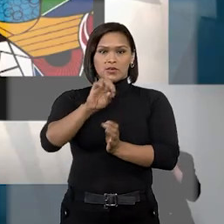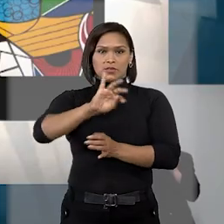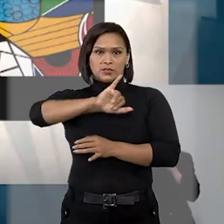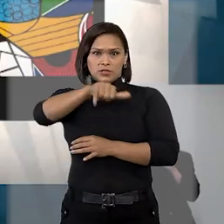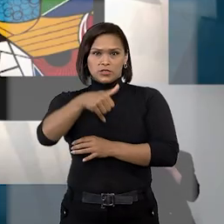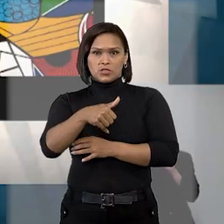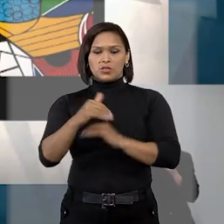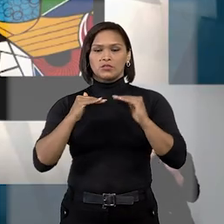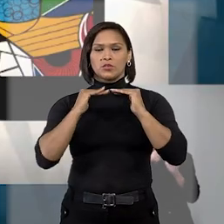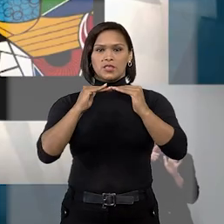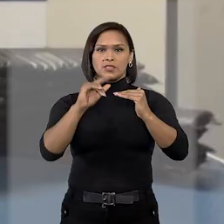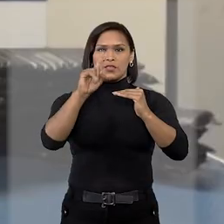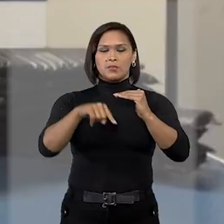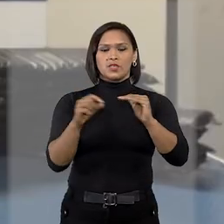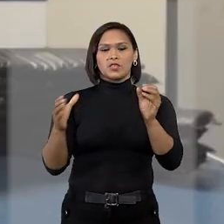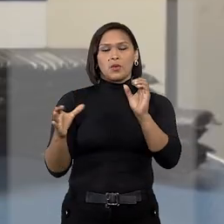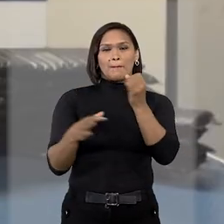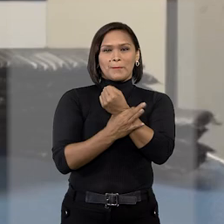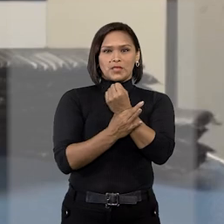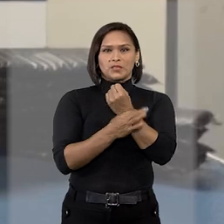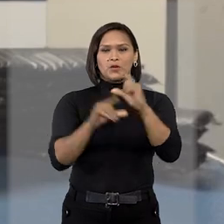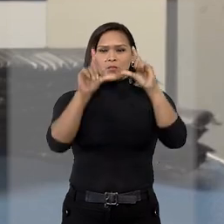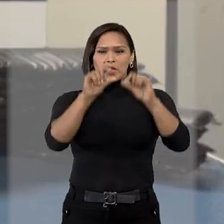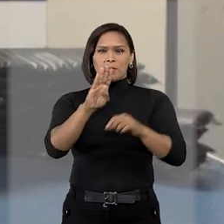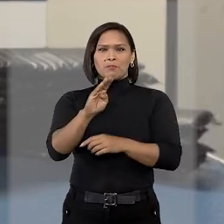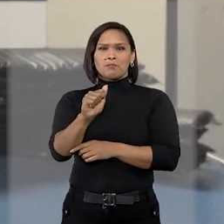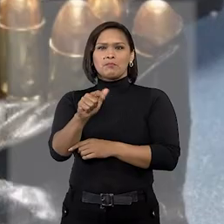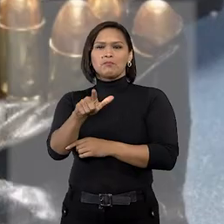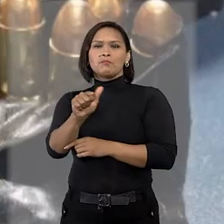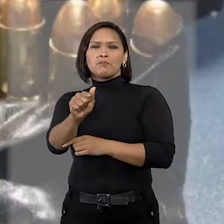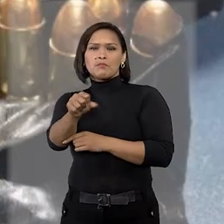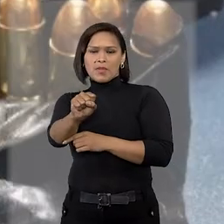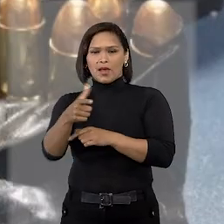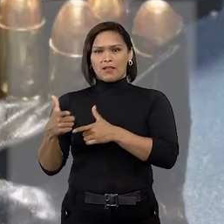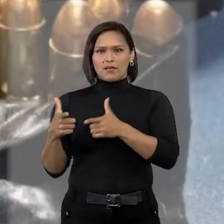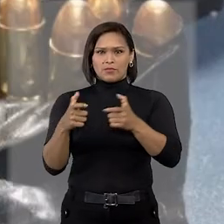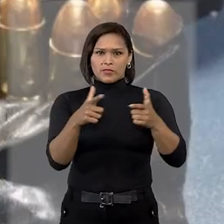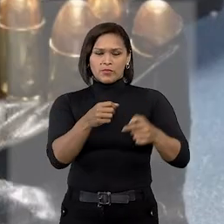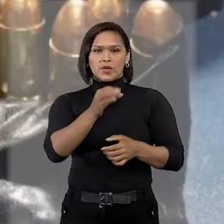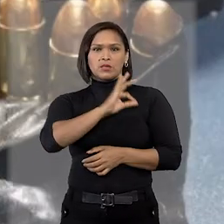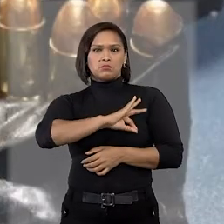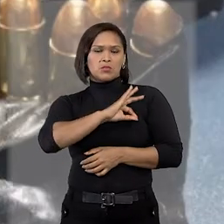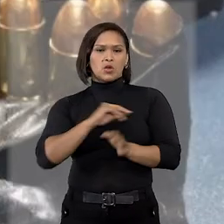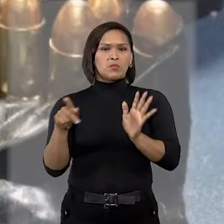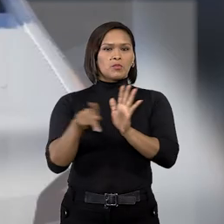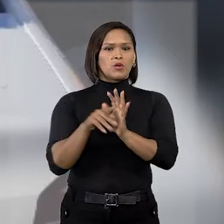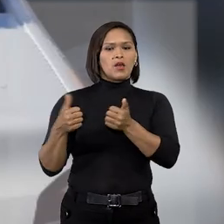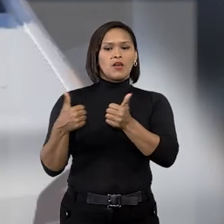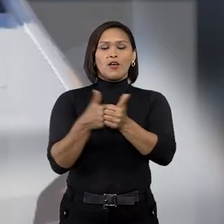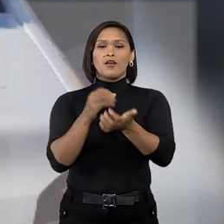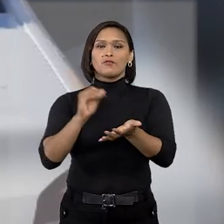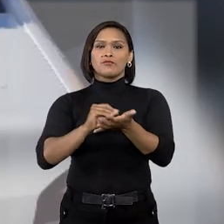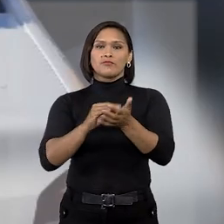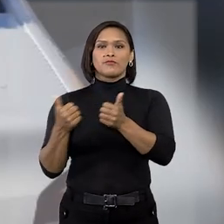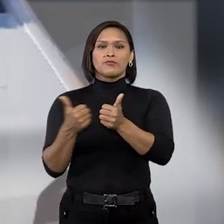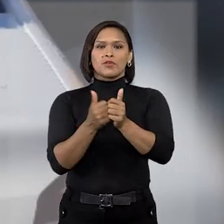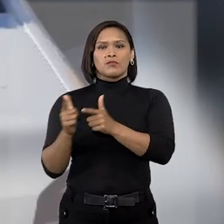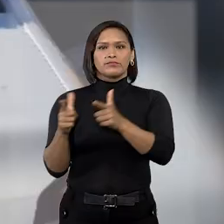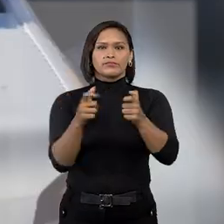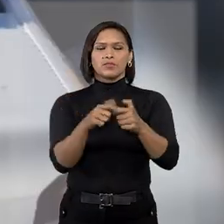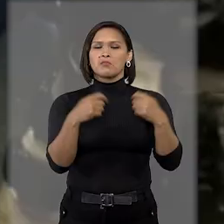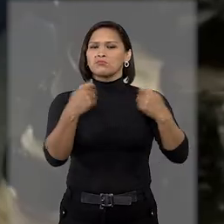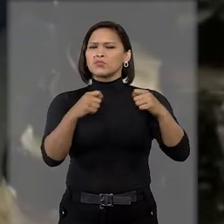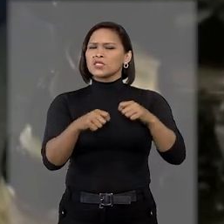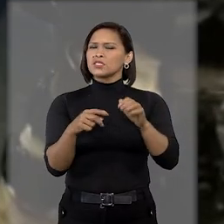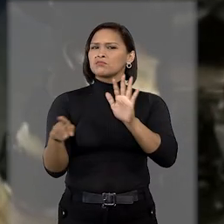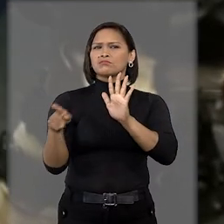STJ estabeleceu que a apreensão de pequena quantidade de munição de uso restrito, desacompanhada da arma, não leva